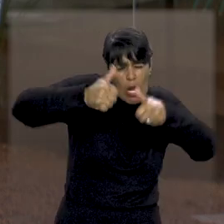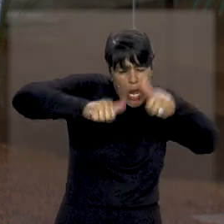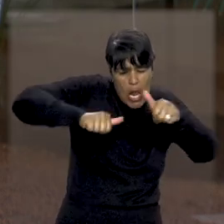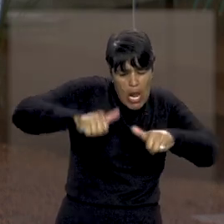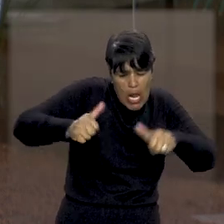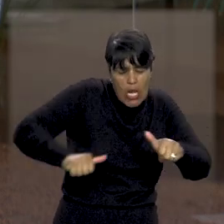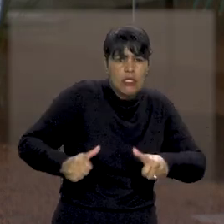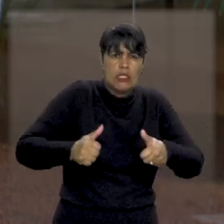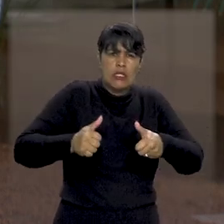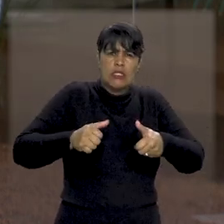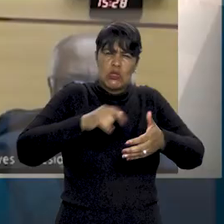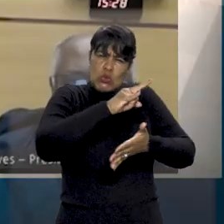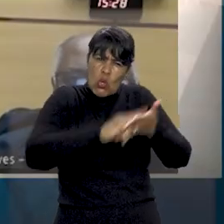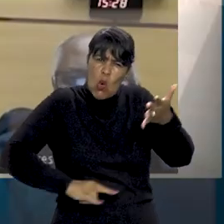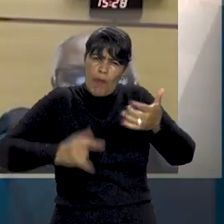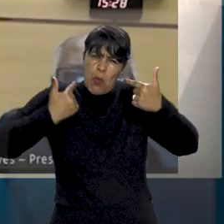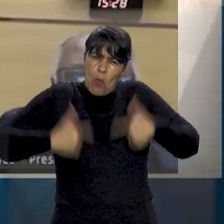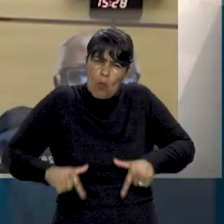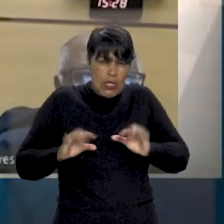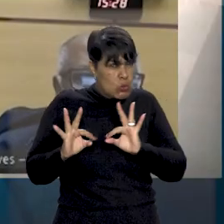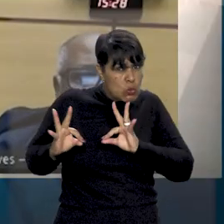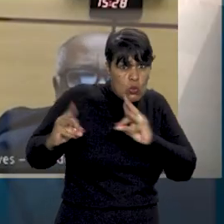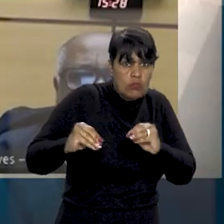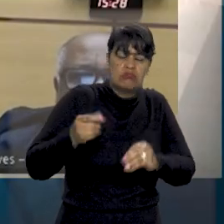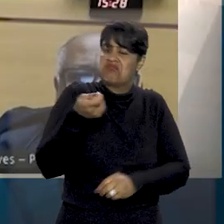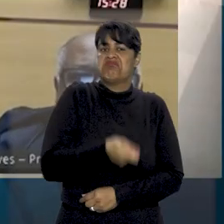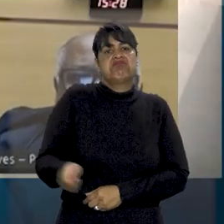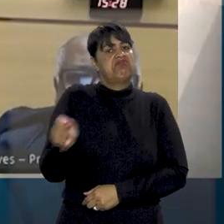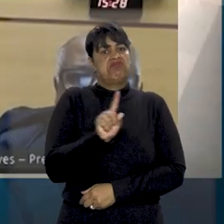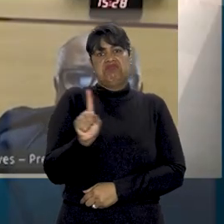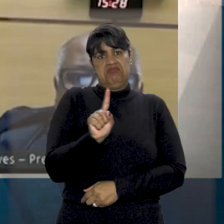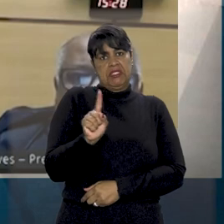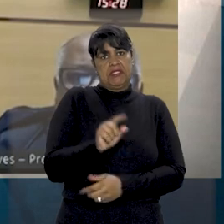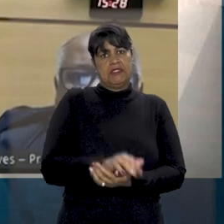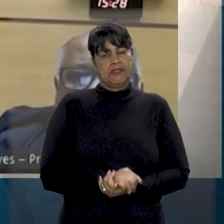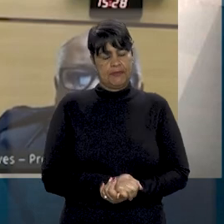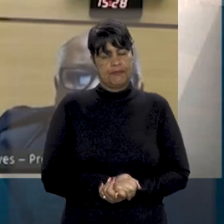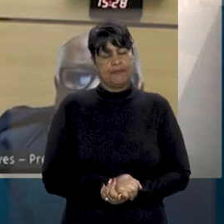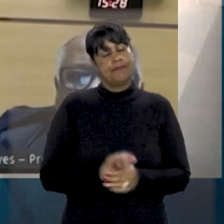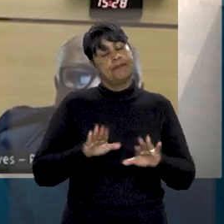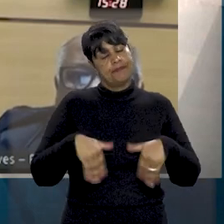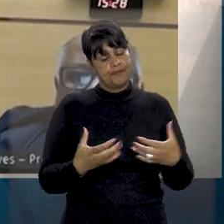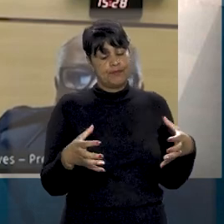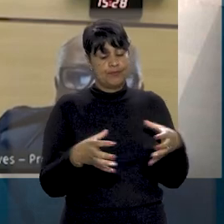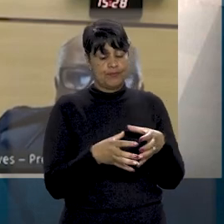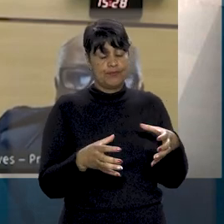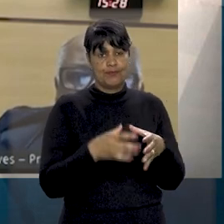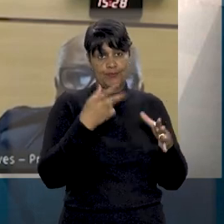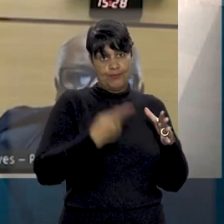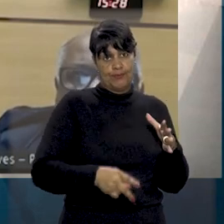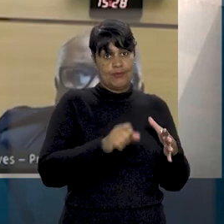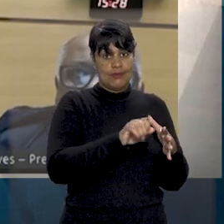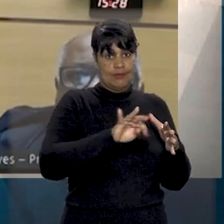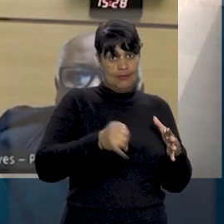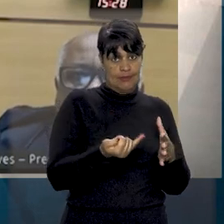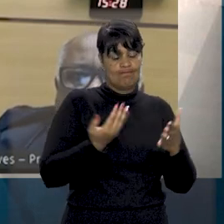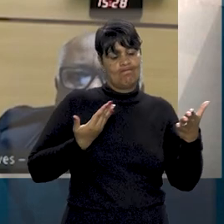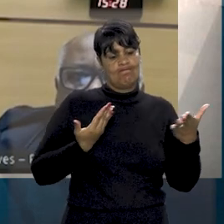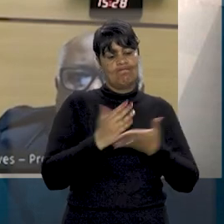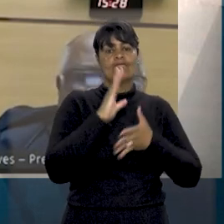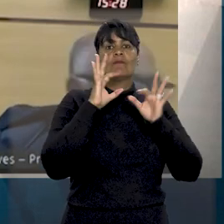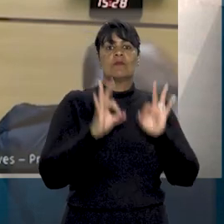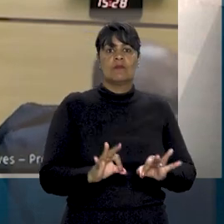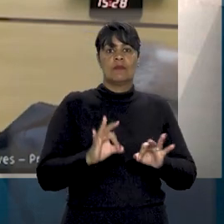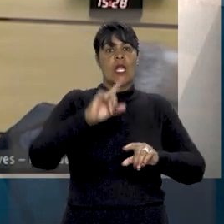proprietários anteriores. A primeira turma do STJ deu provimento ao recurso especial para caçar o acórdão em